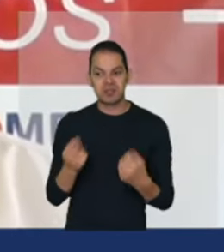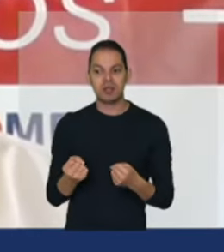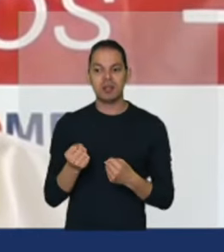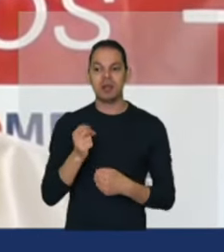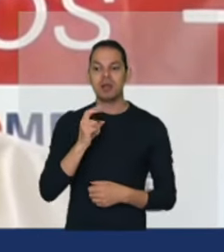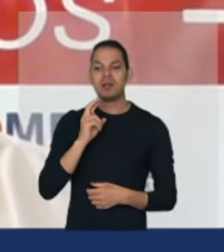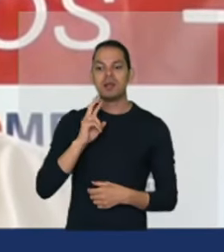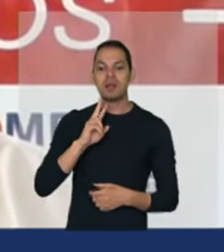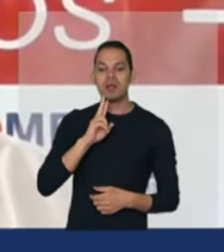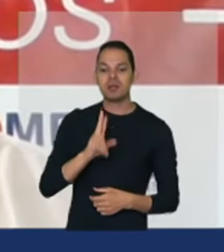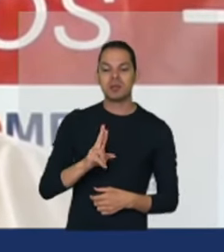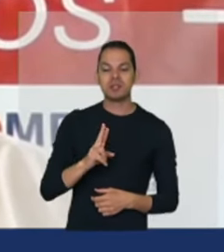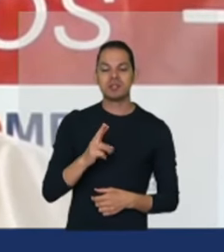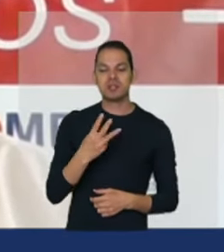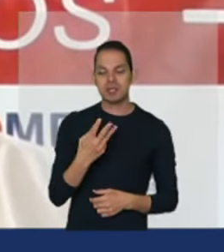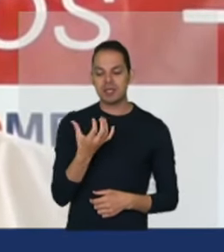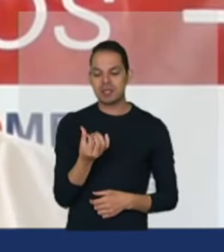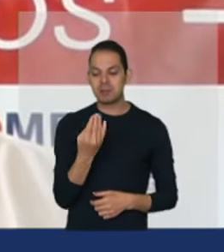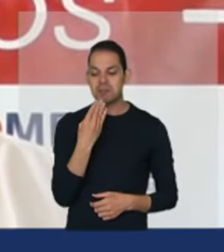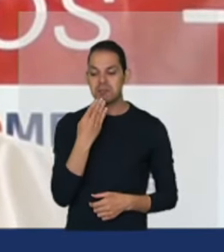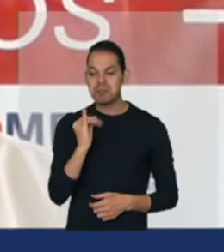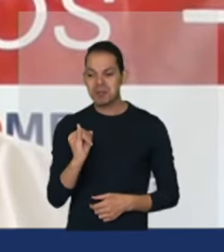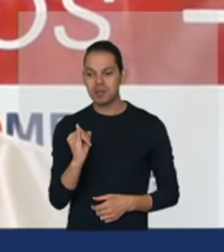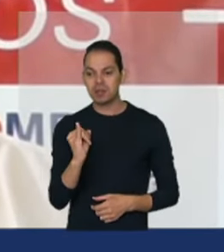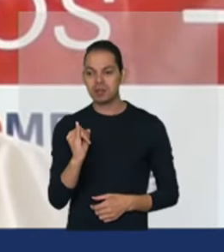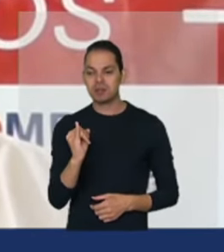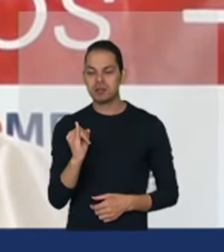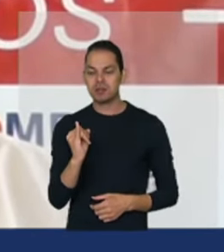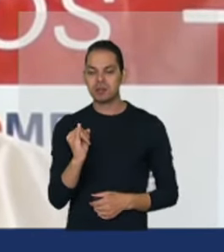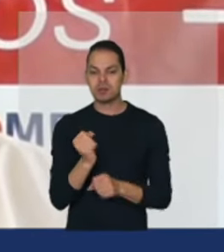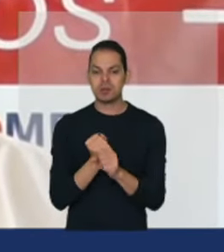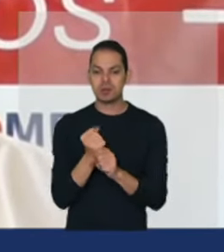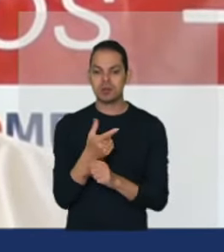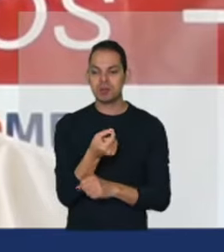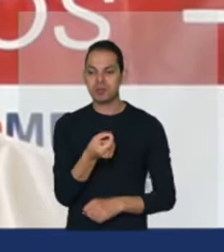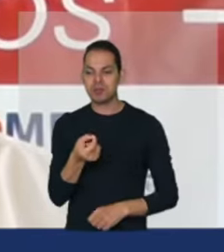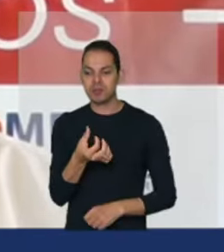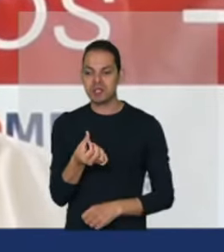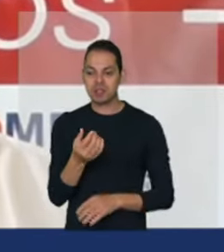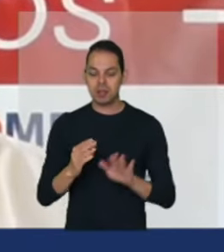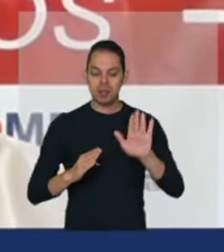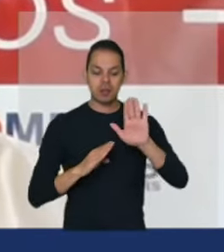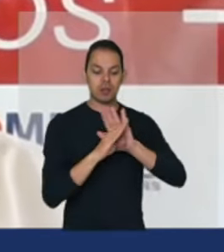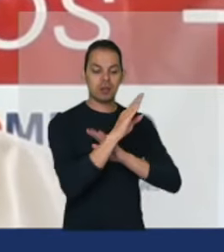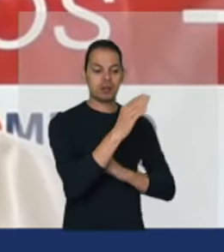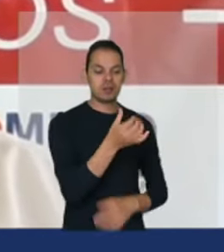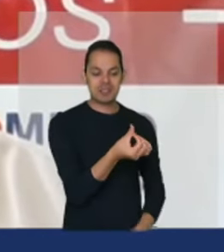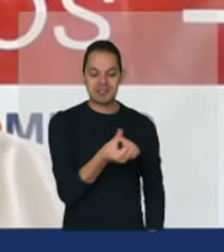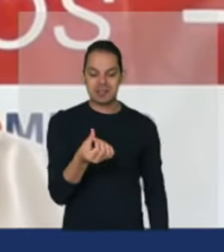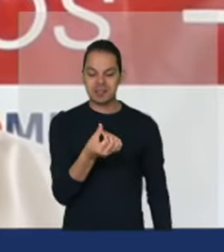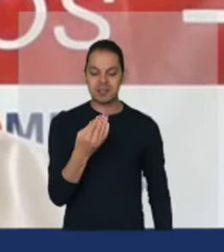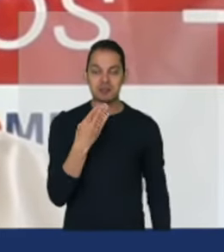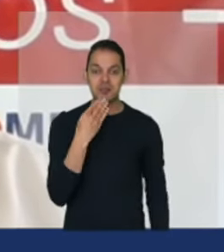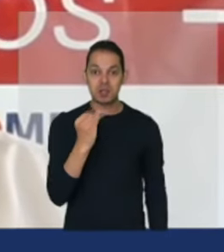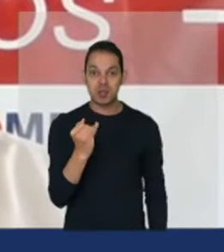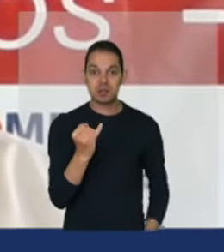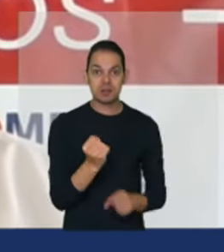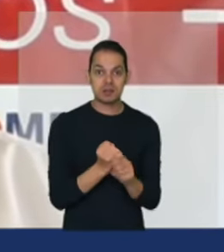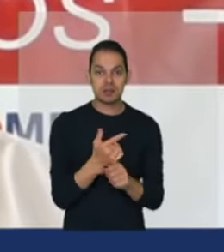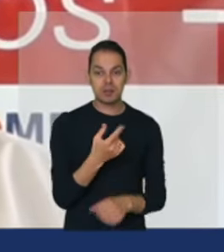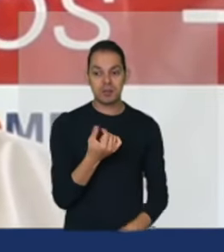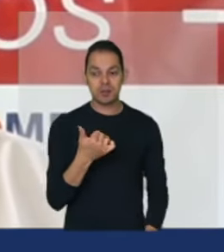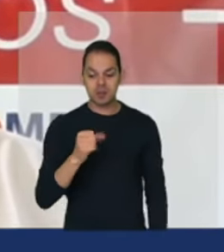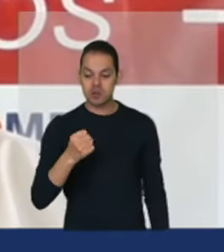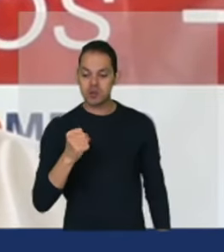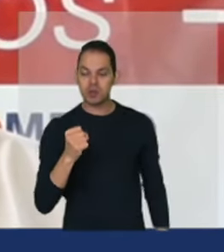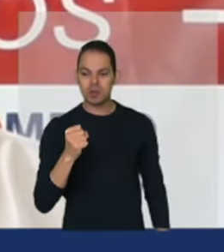36 bilhões no ano de 2006 cresceu para 66 milhões em 2018 em termos